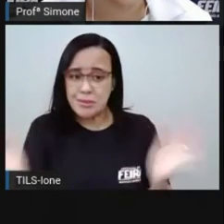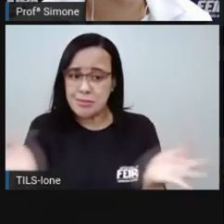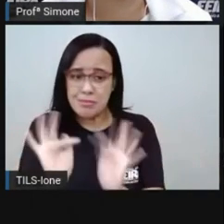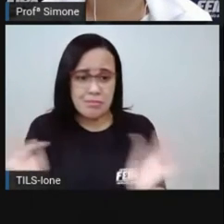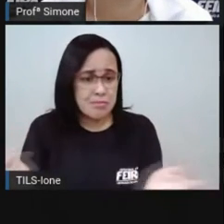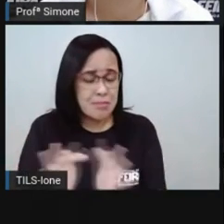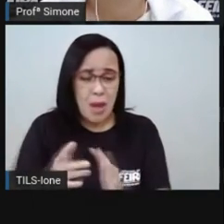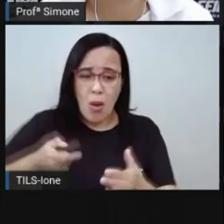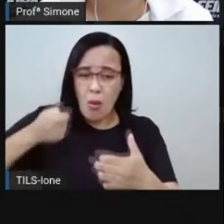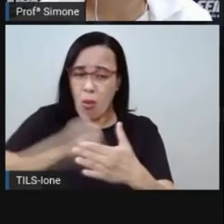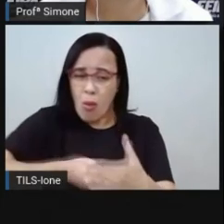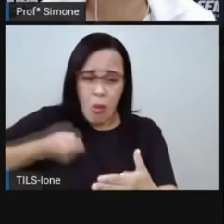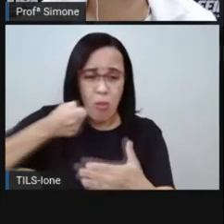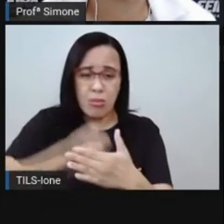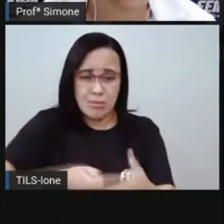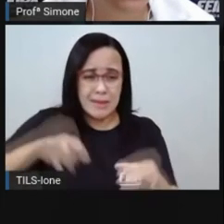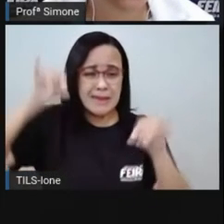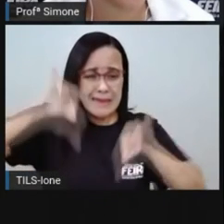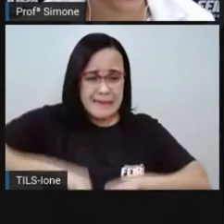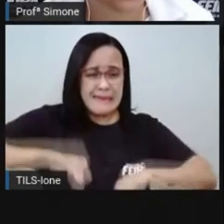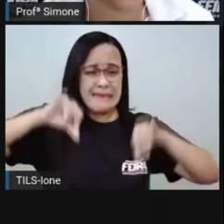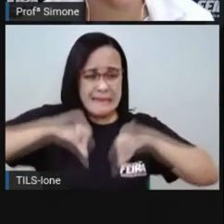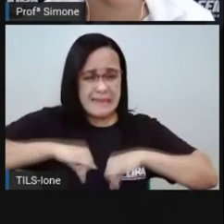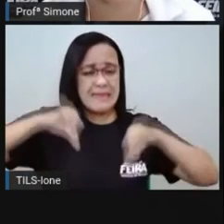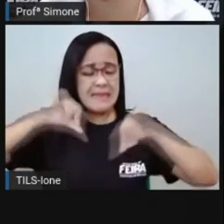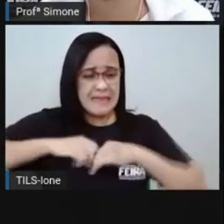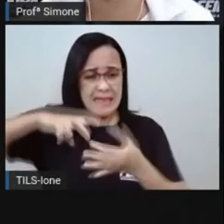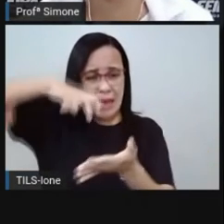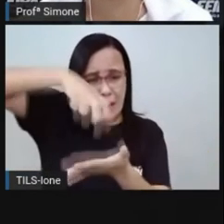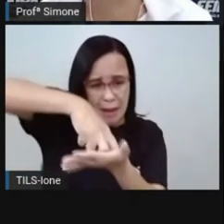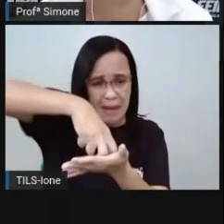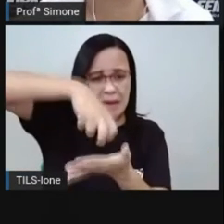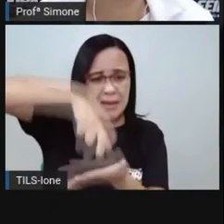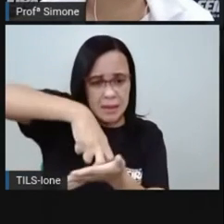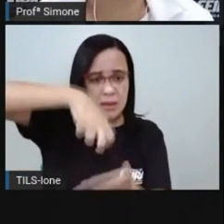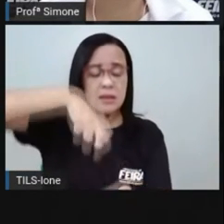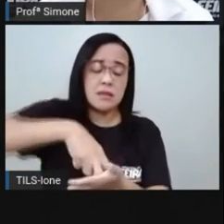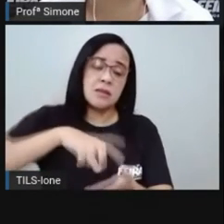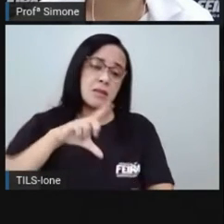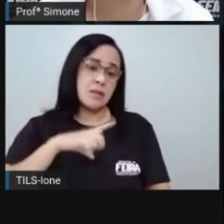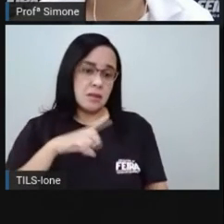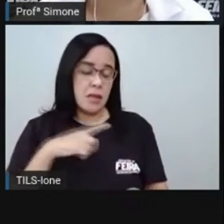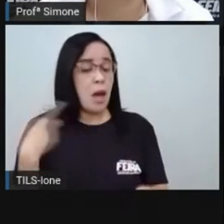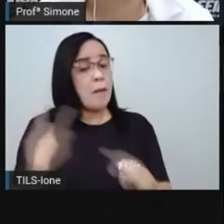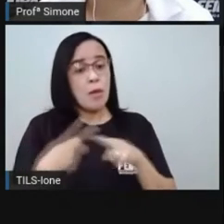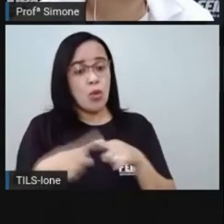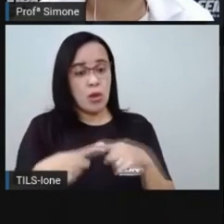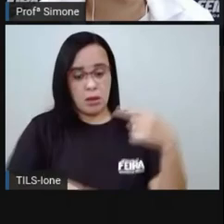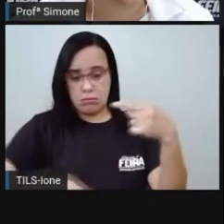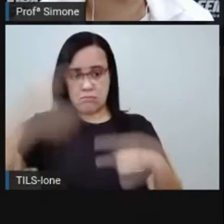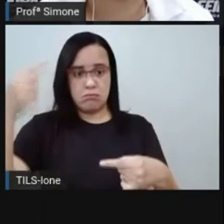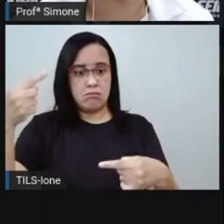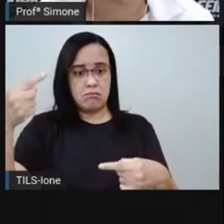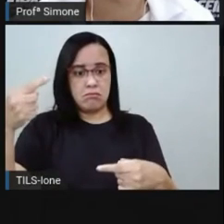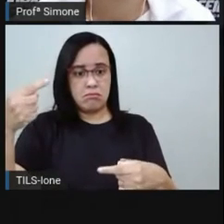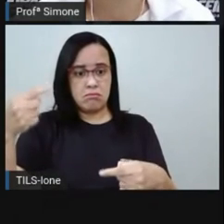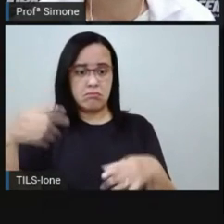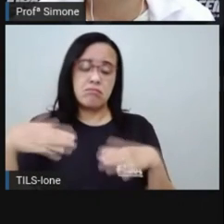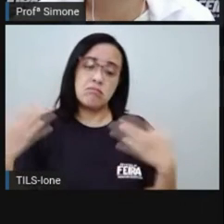torturadas, foram expulsas do Brasil porque não concordavam com a ditadura civil militar.